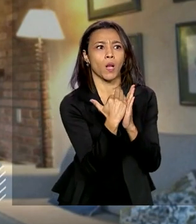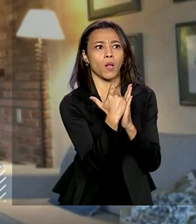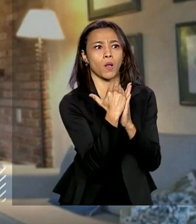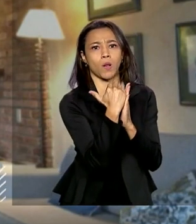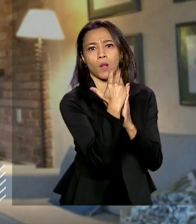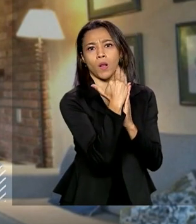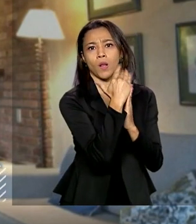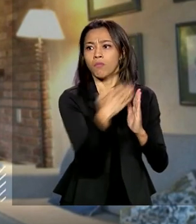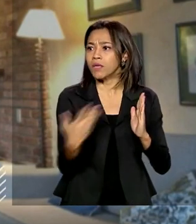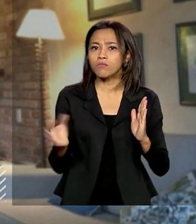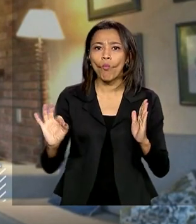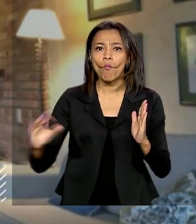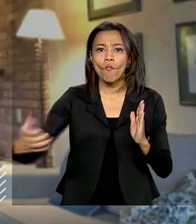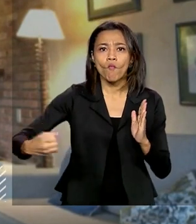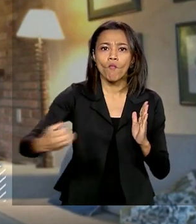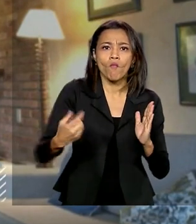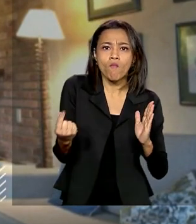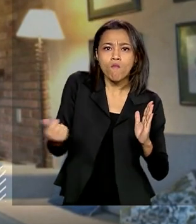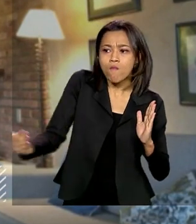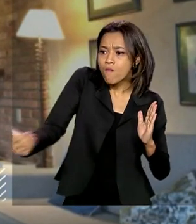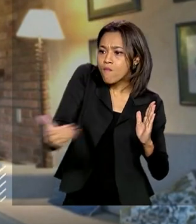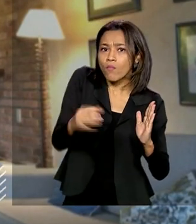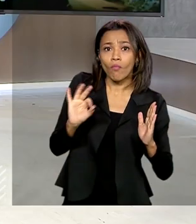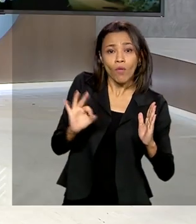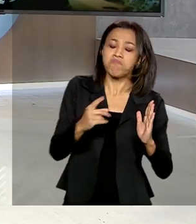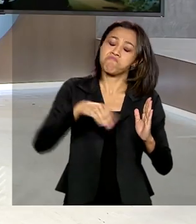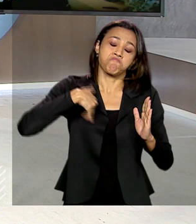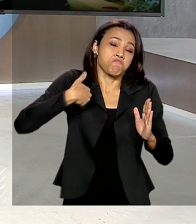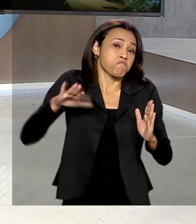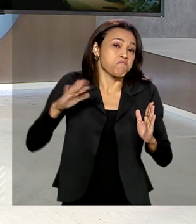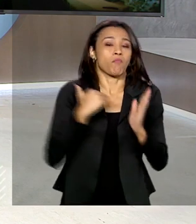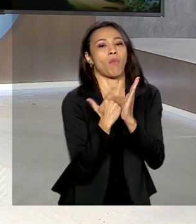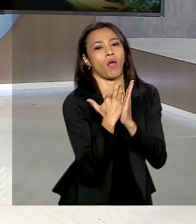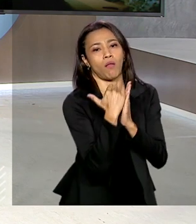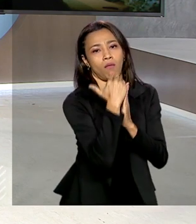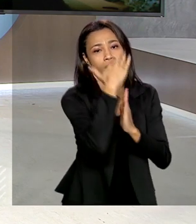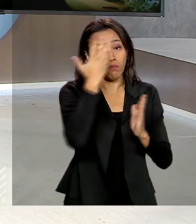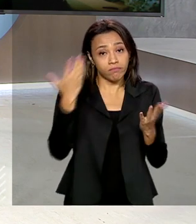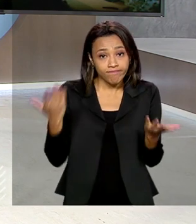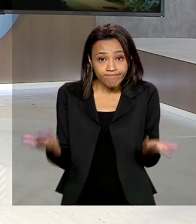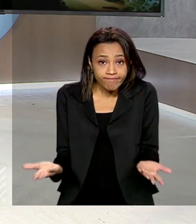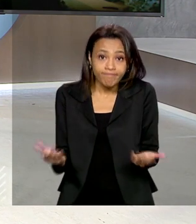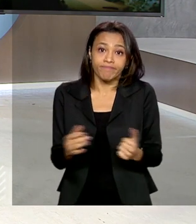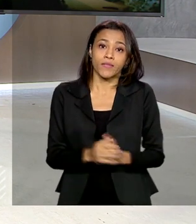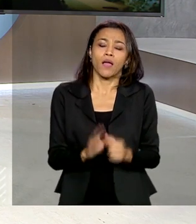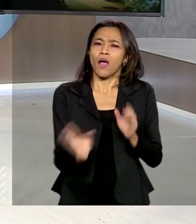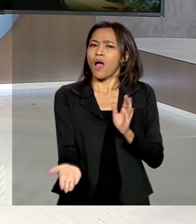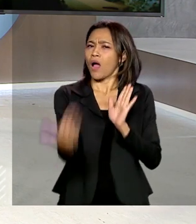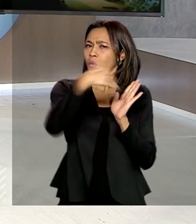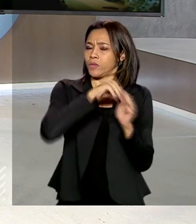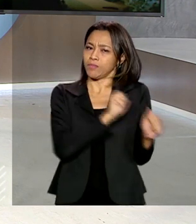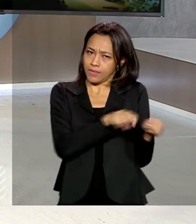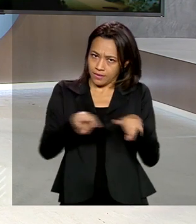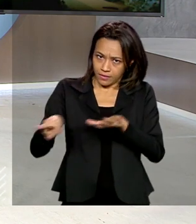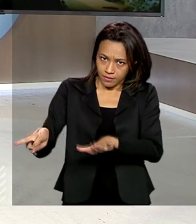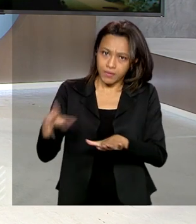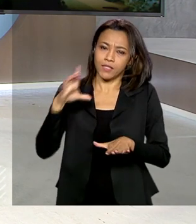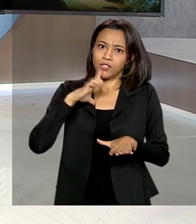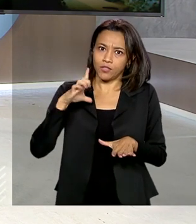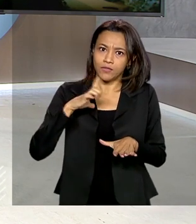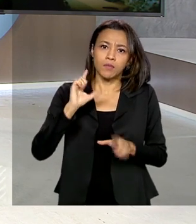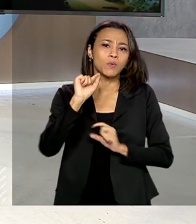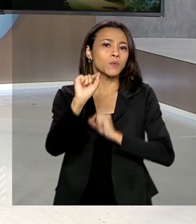automaticamente em função das indexações. Inclusive, nesta última semana, nós tivemos aí o